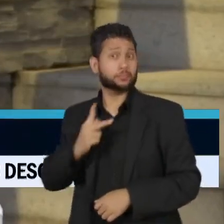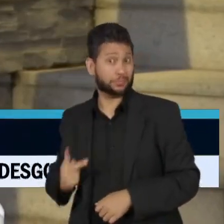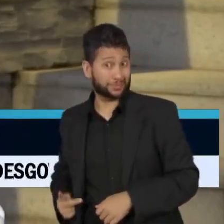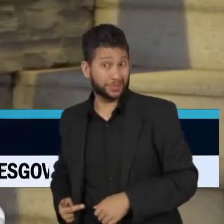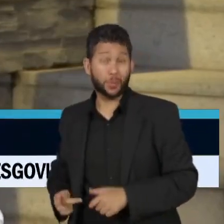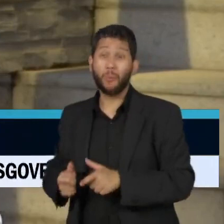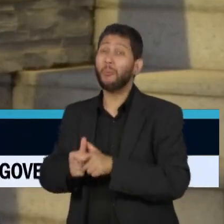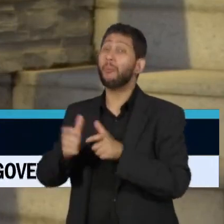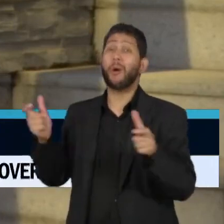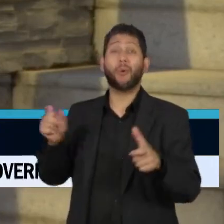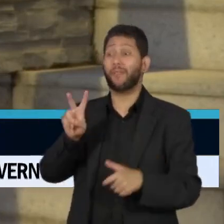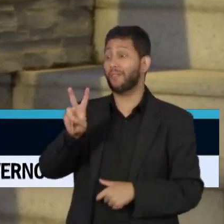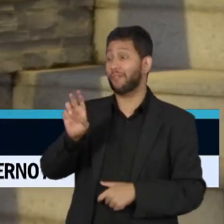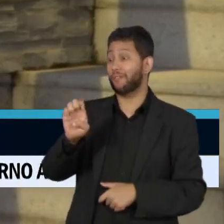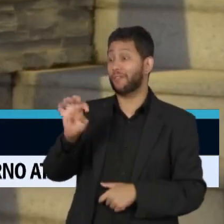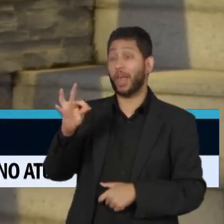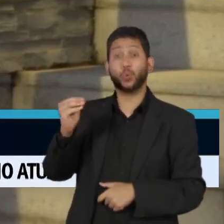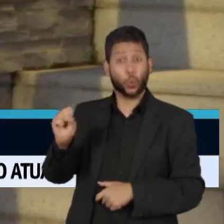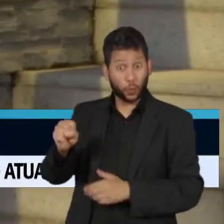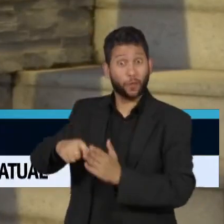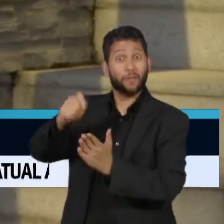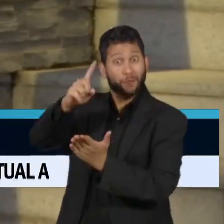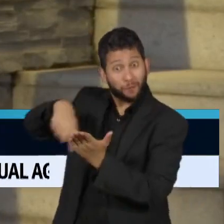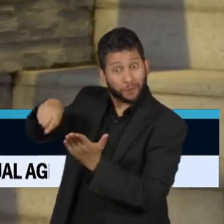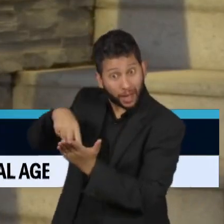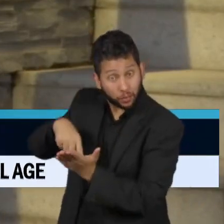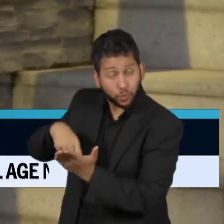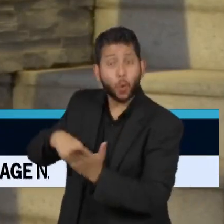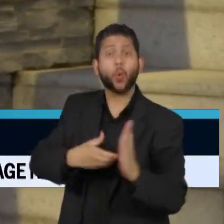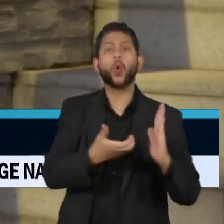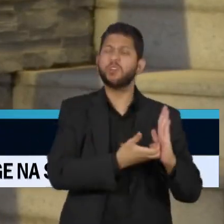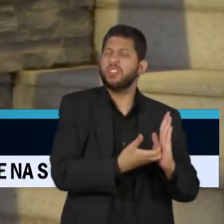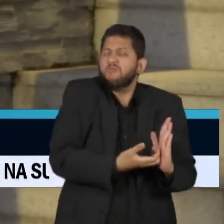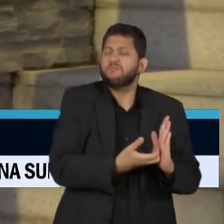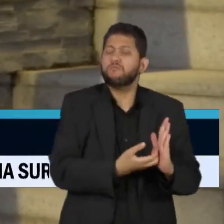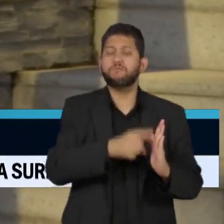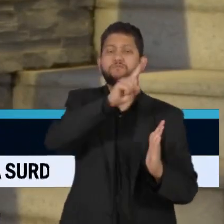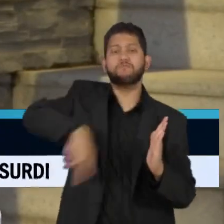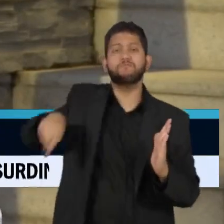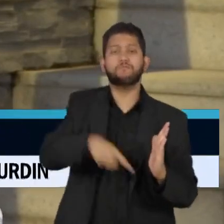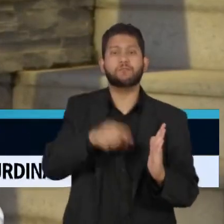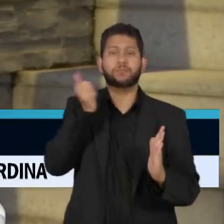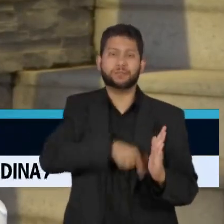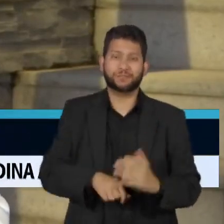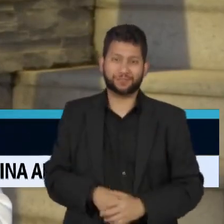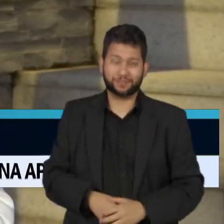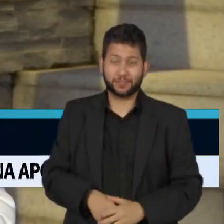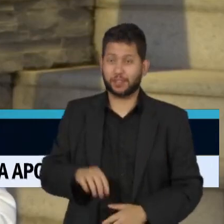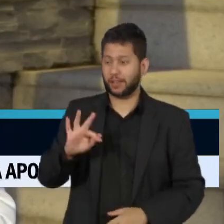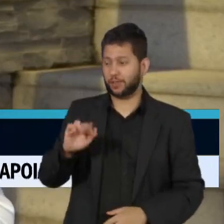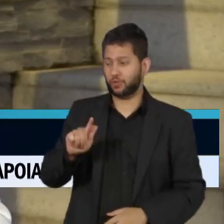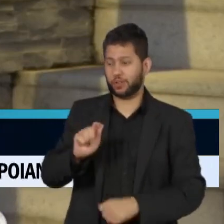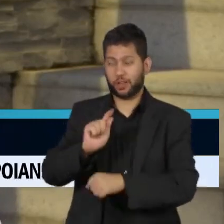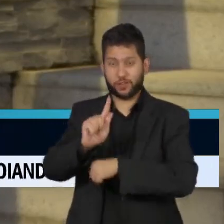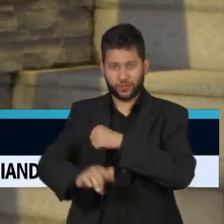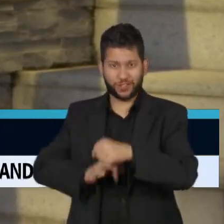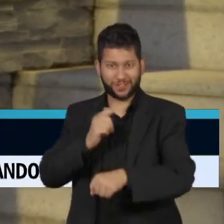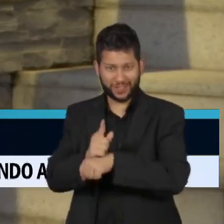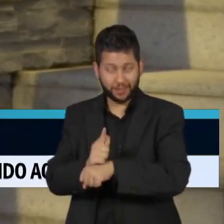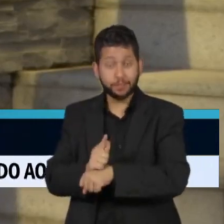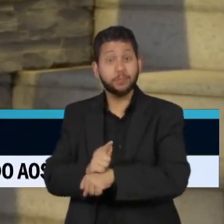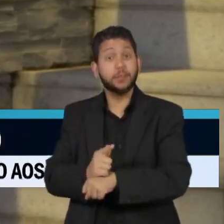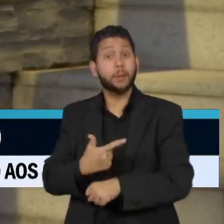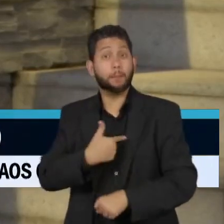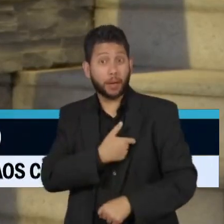maior número de vetos derrubados pelo Congresso. Um levantamento da Fundação Getúlio Vargas, que comparou os índices da atual